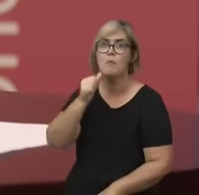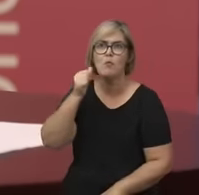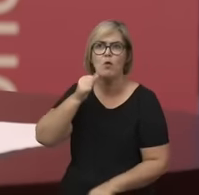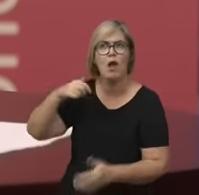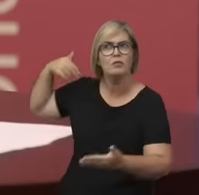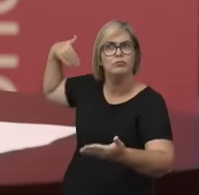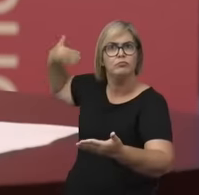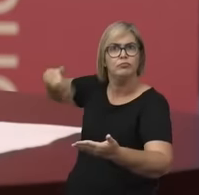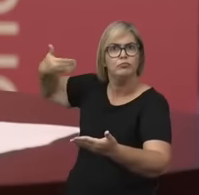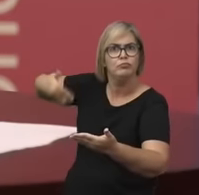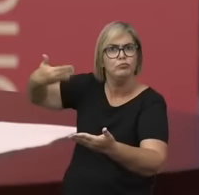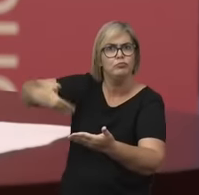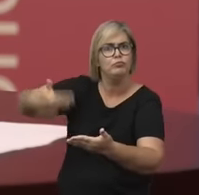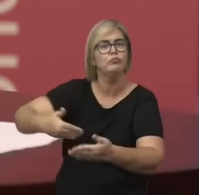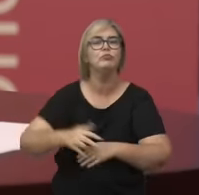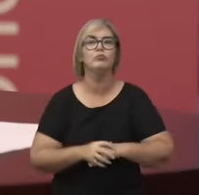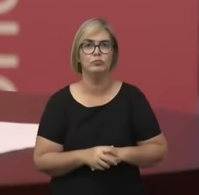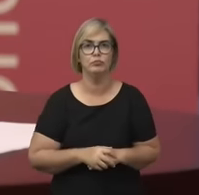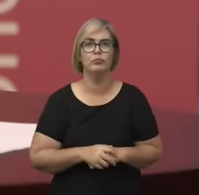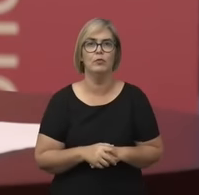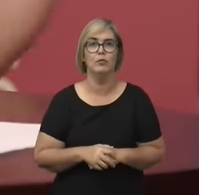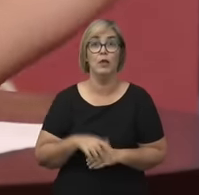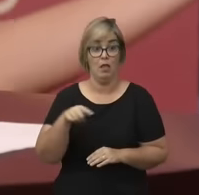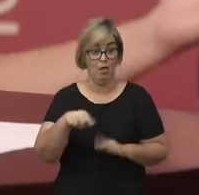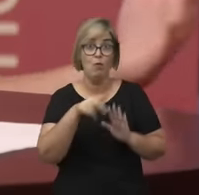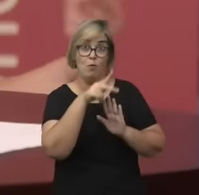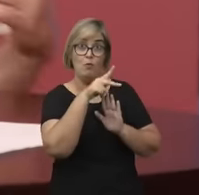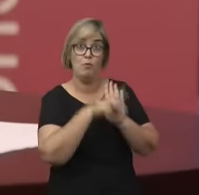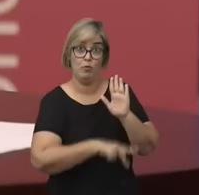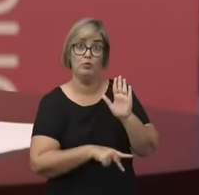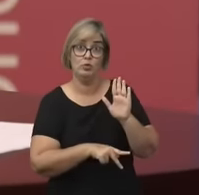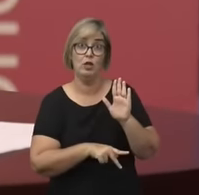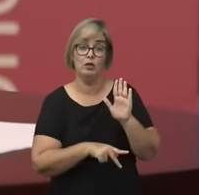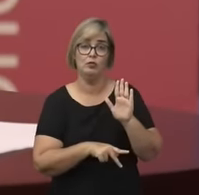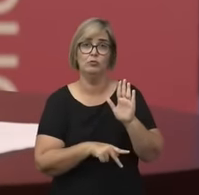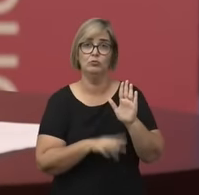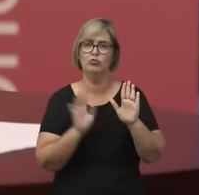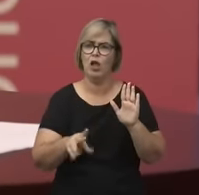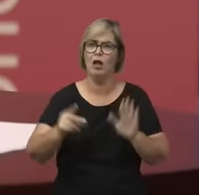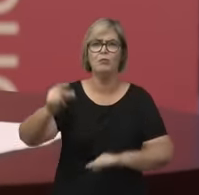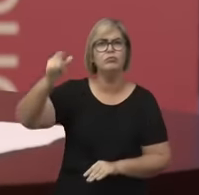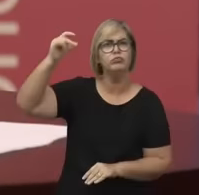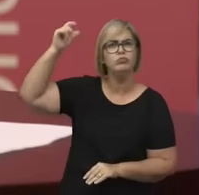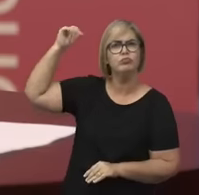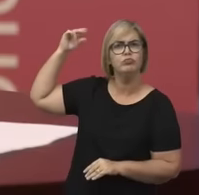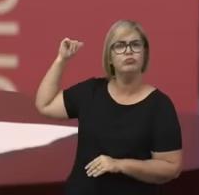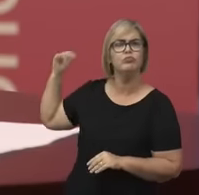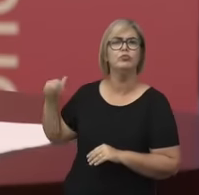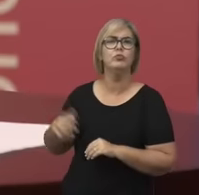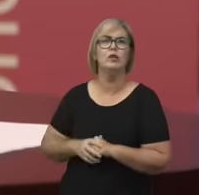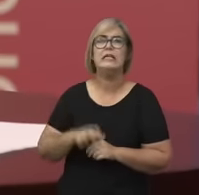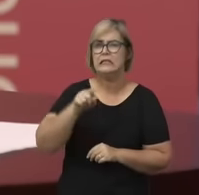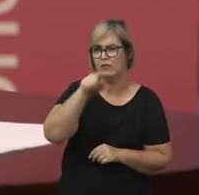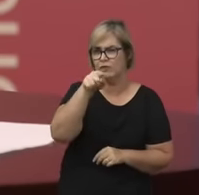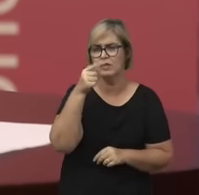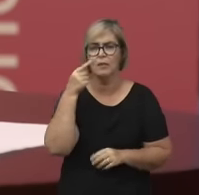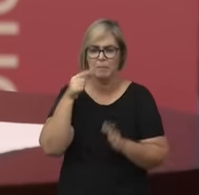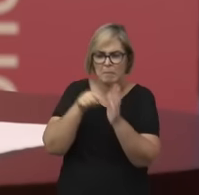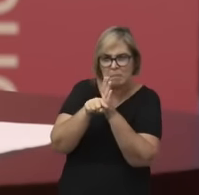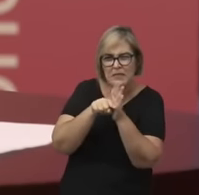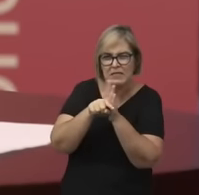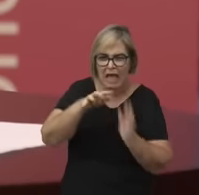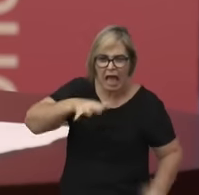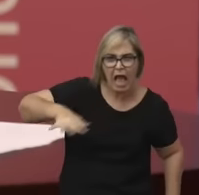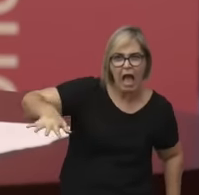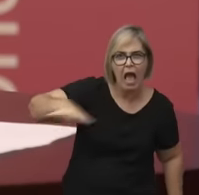é um nome recente de um projeto muito antigo, vocês vão ver, né? Que, quando a gente olha para a história da filosofia com esse olhar de